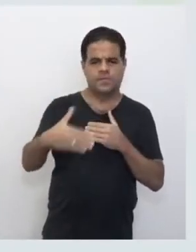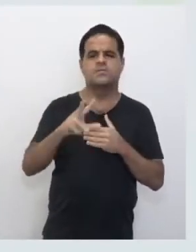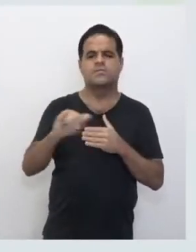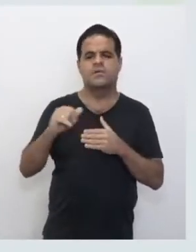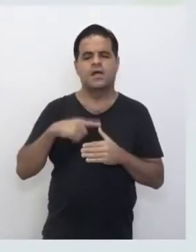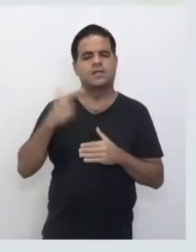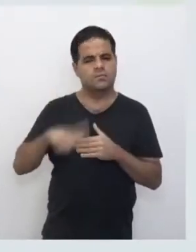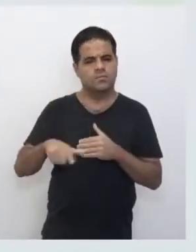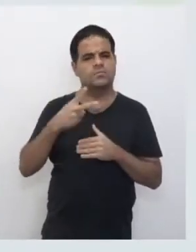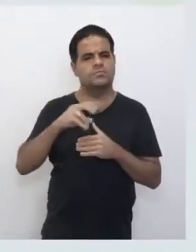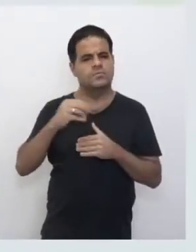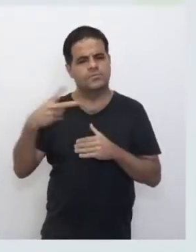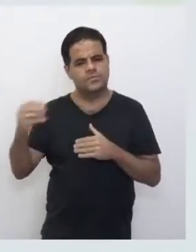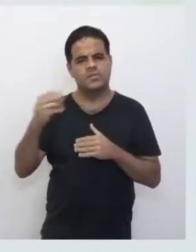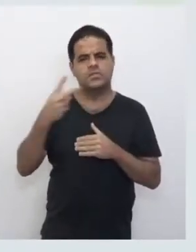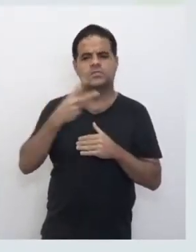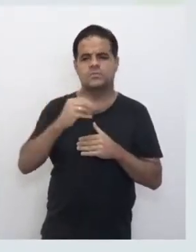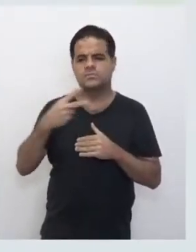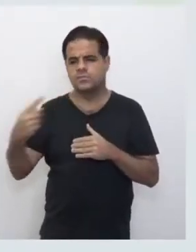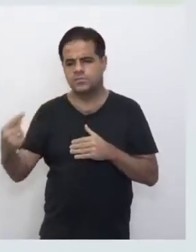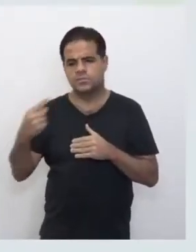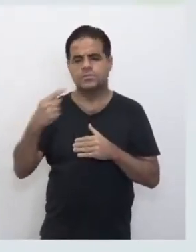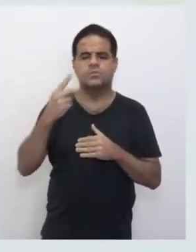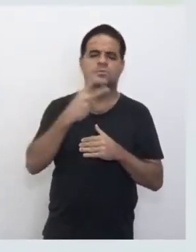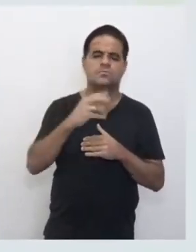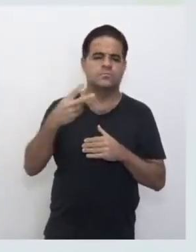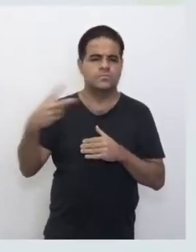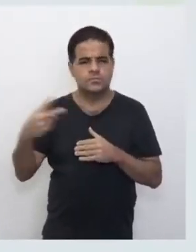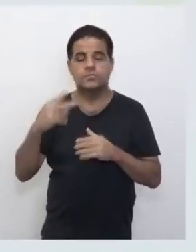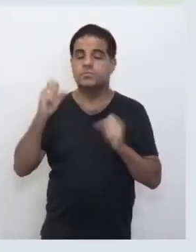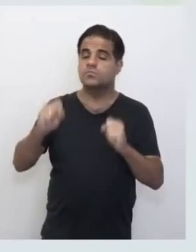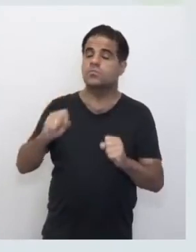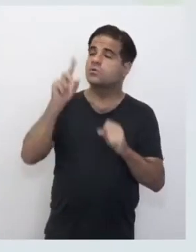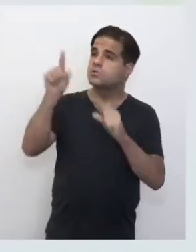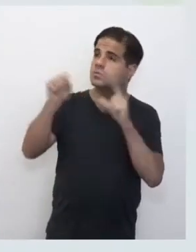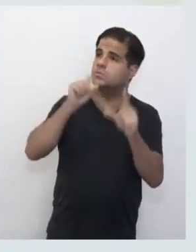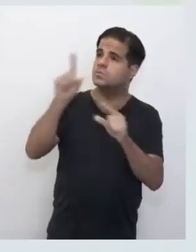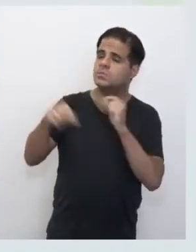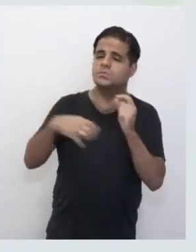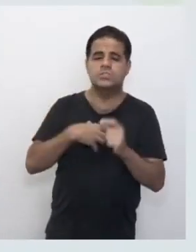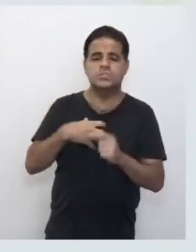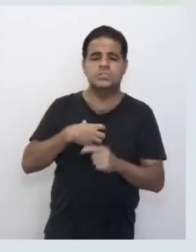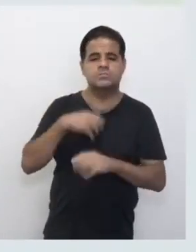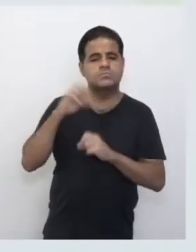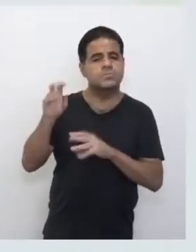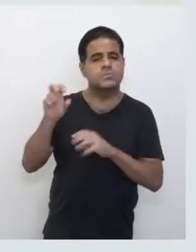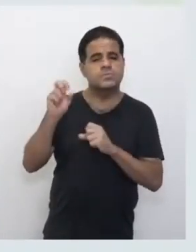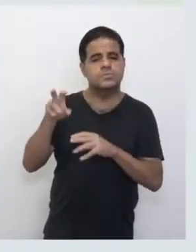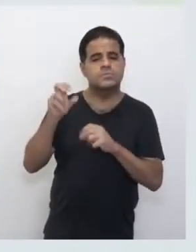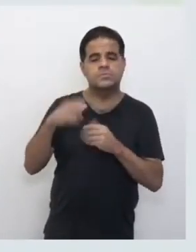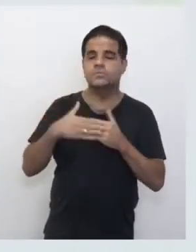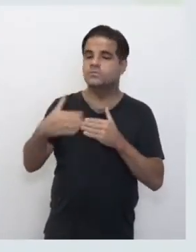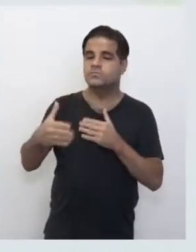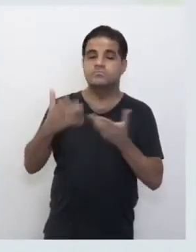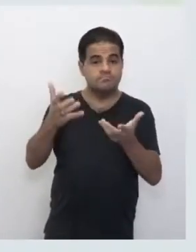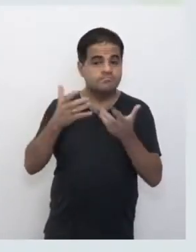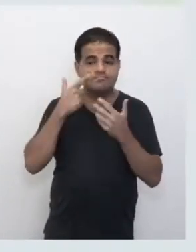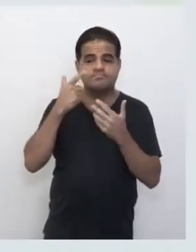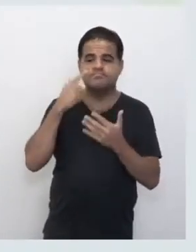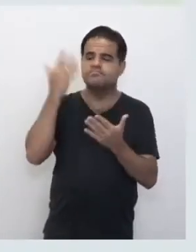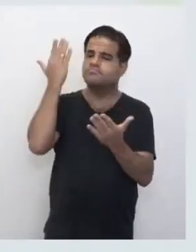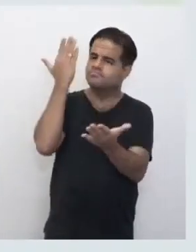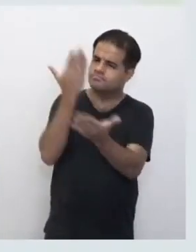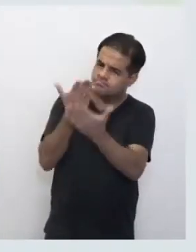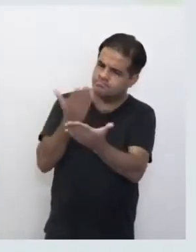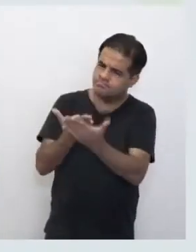2021, 2022. Aqui você pode escolher o tipo de ensino, o que é esse tipo de ensino. Então, se você quer ver as aulas do ensino